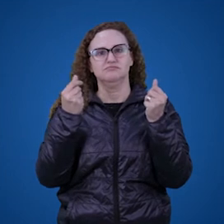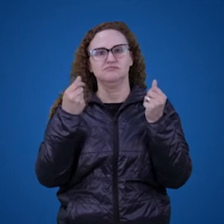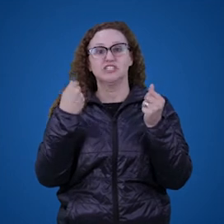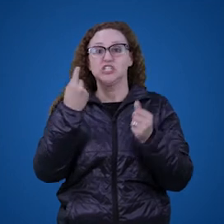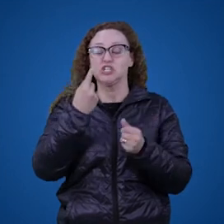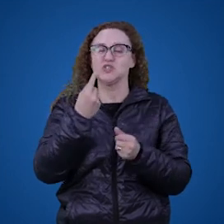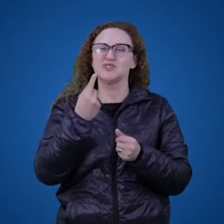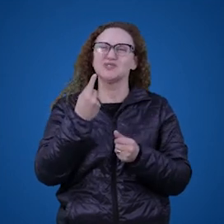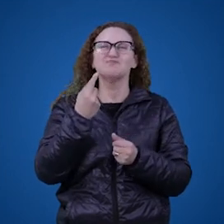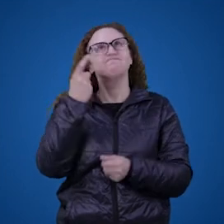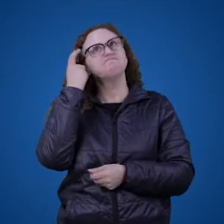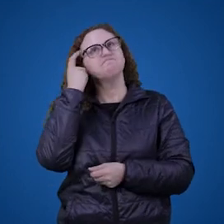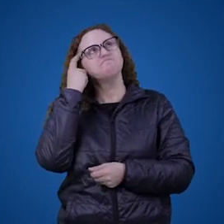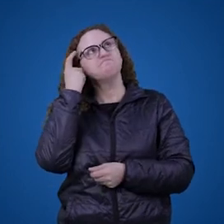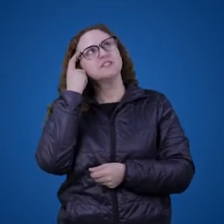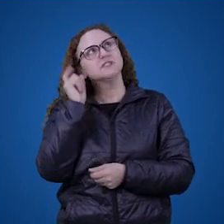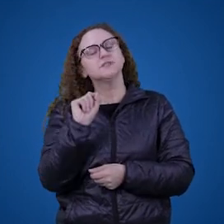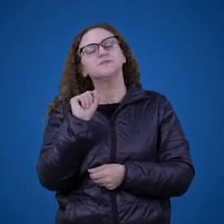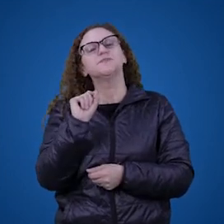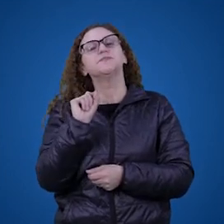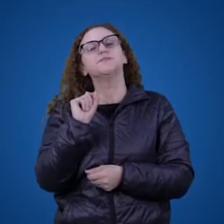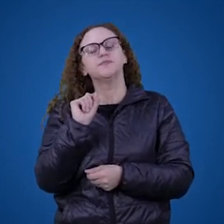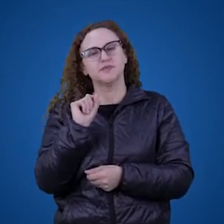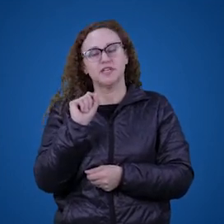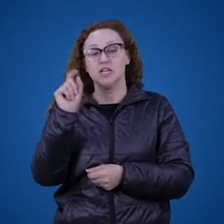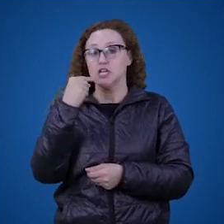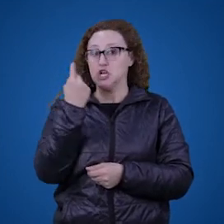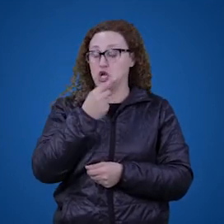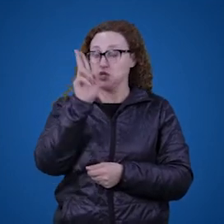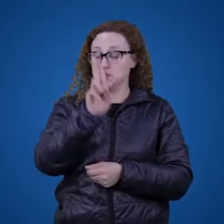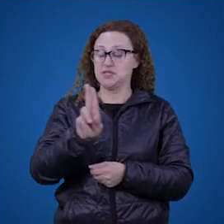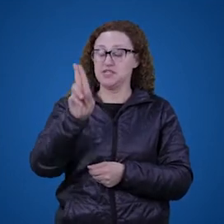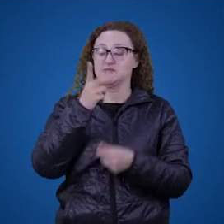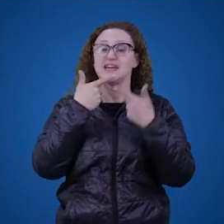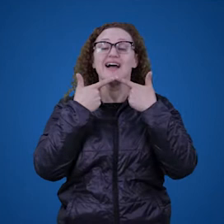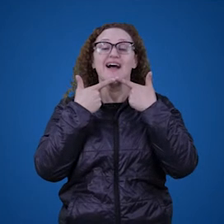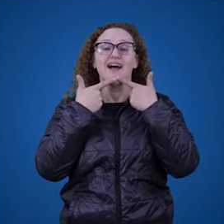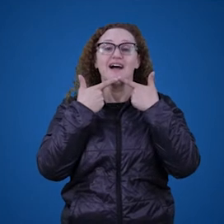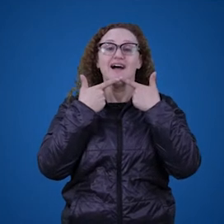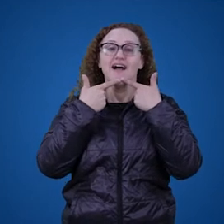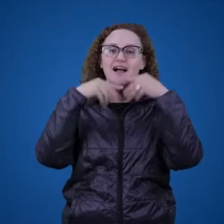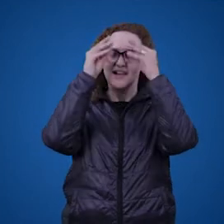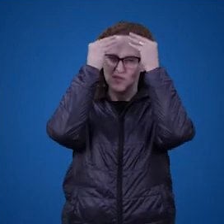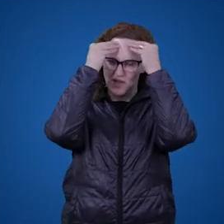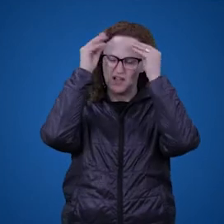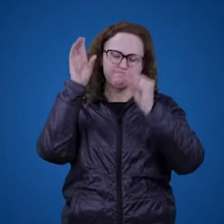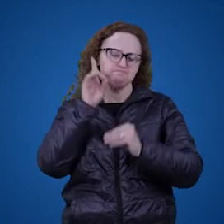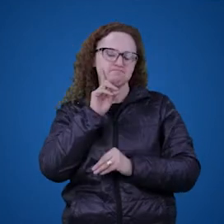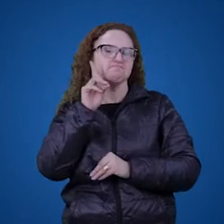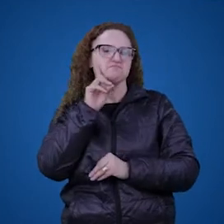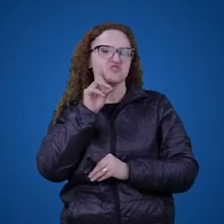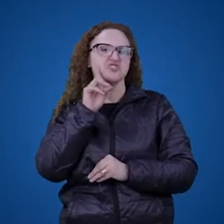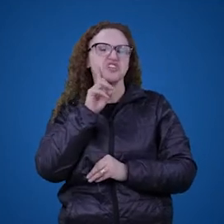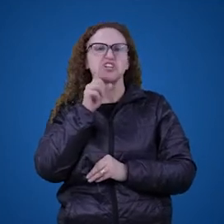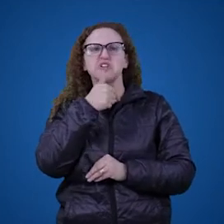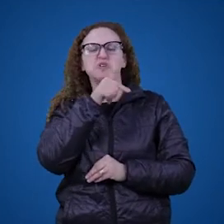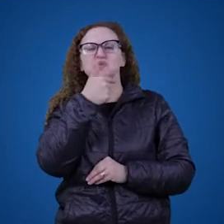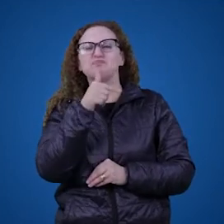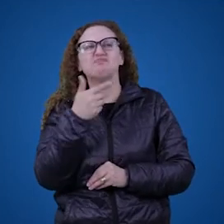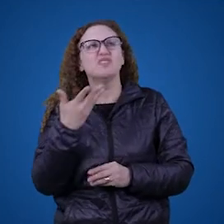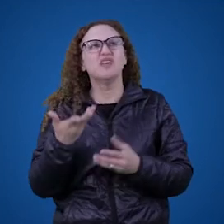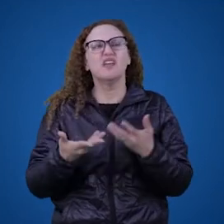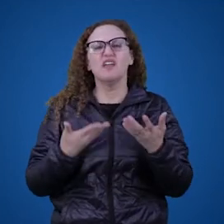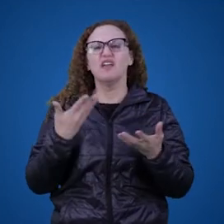Então, isso nos leva a pensar que como a gente usa a linguagem no dia a dia, não tem um papel